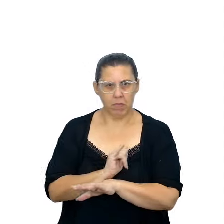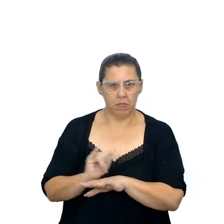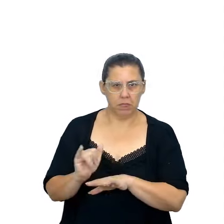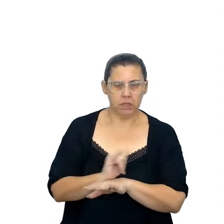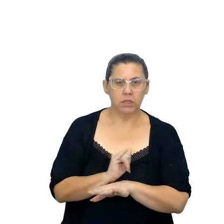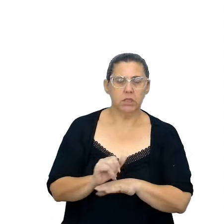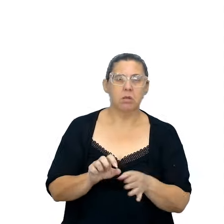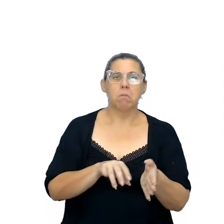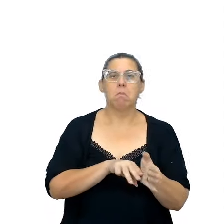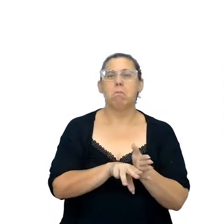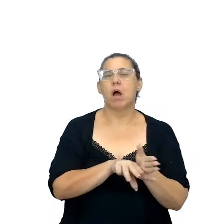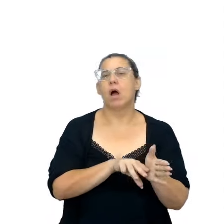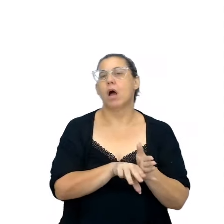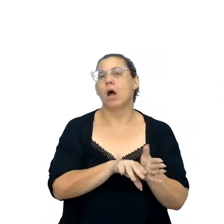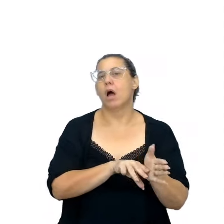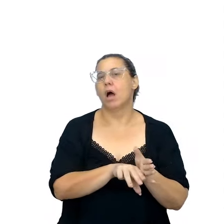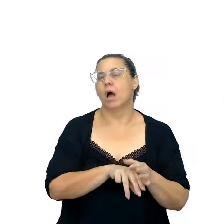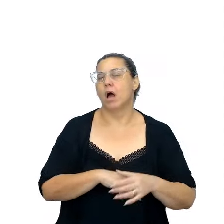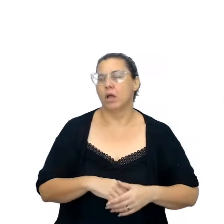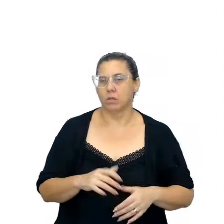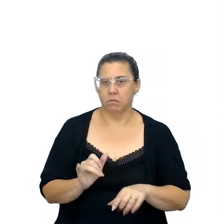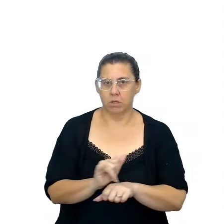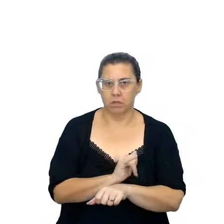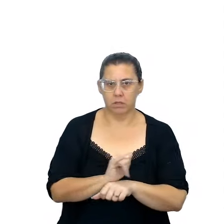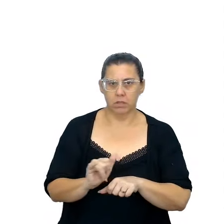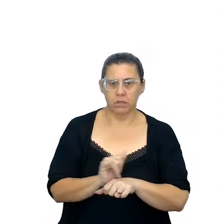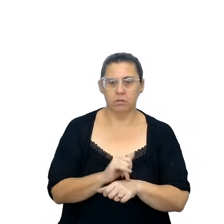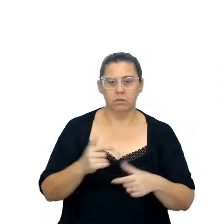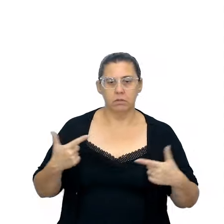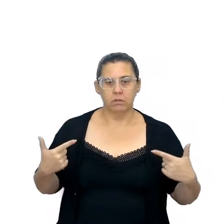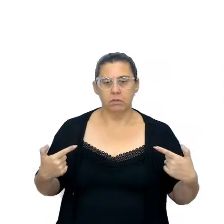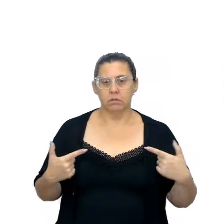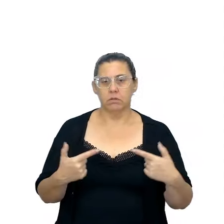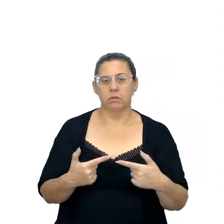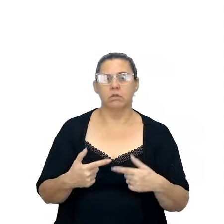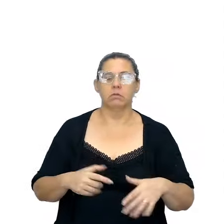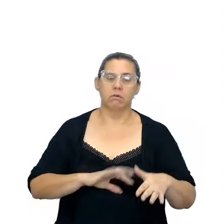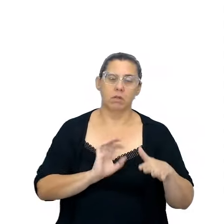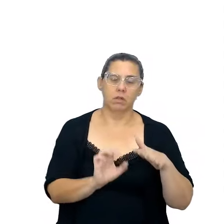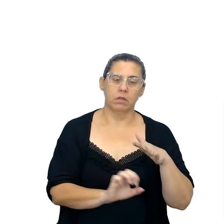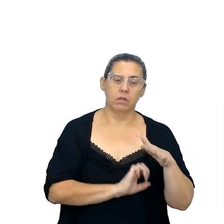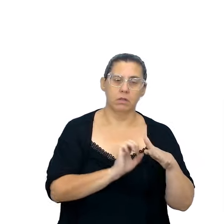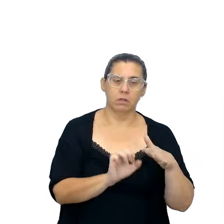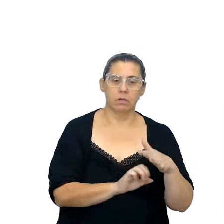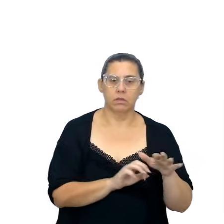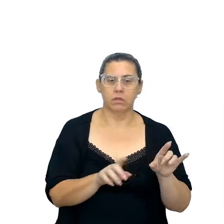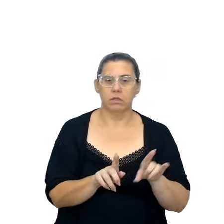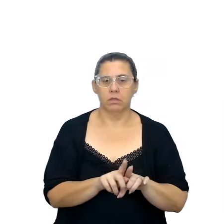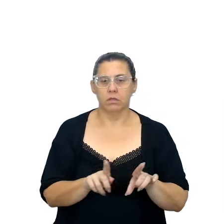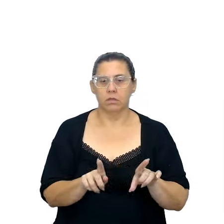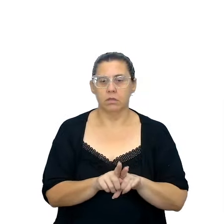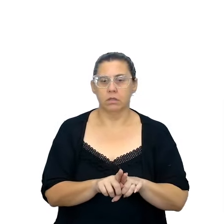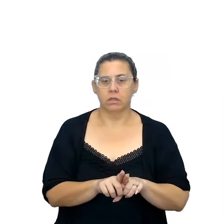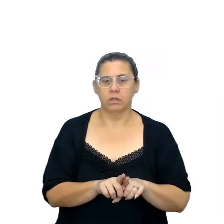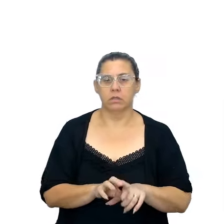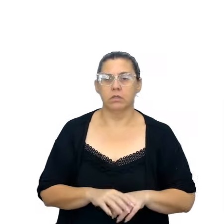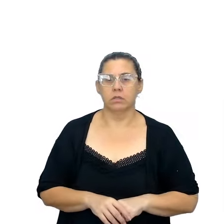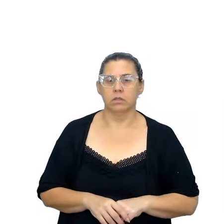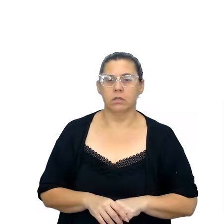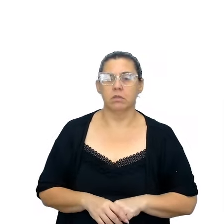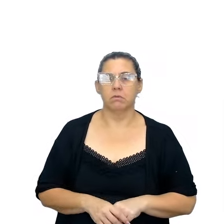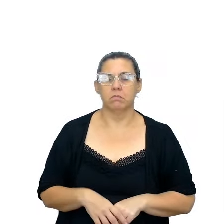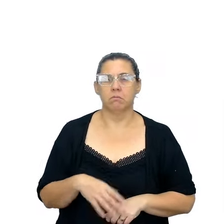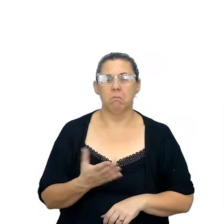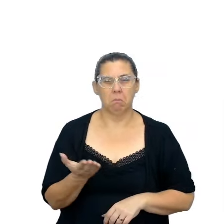essa é uma metodologia, muito usado como estratégia de guerra nas empresas. Quem assiste aos filmes antigos, vocês muitas